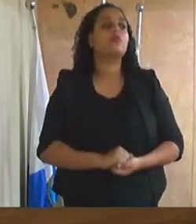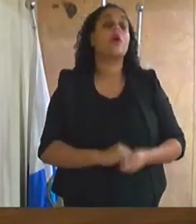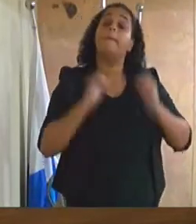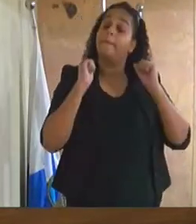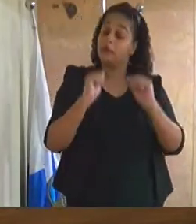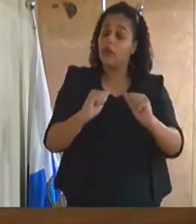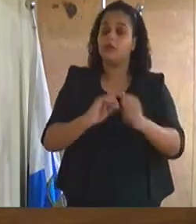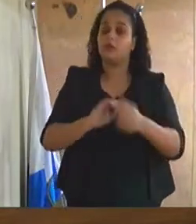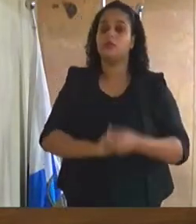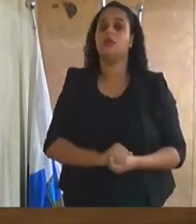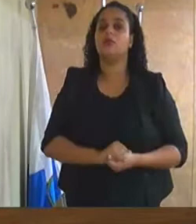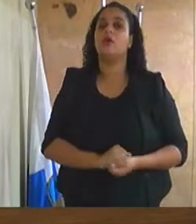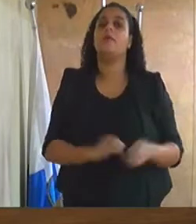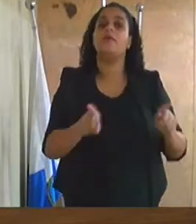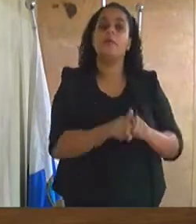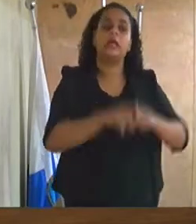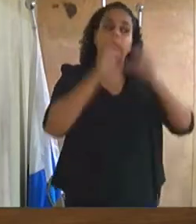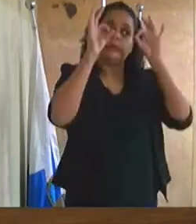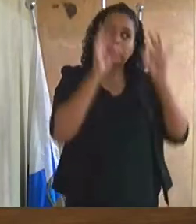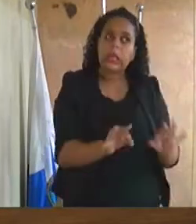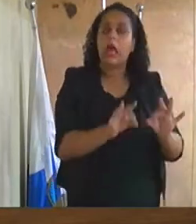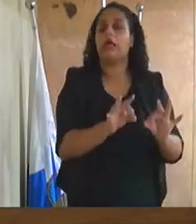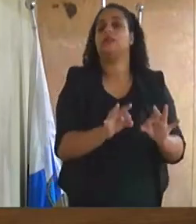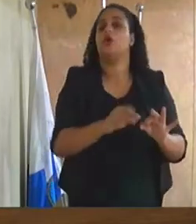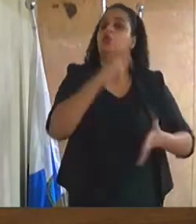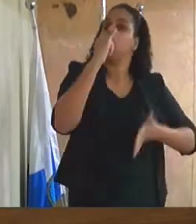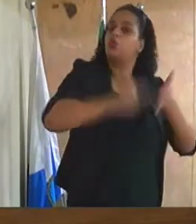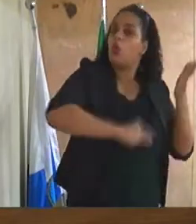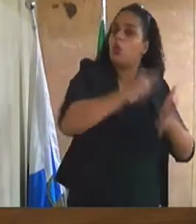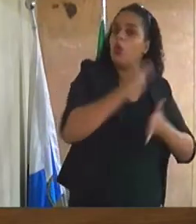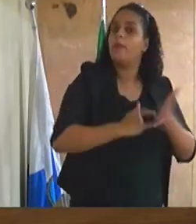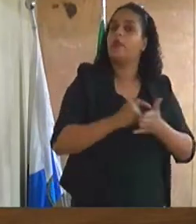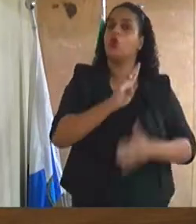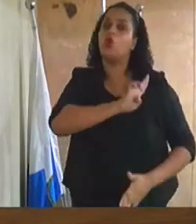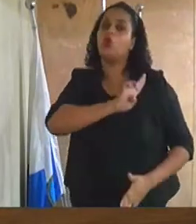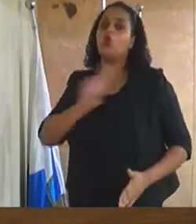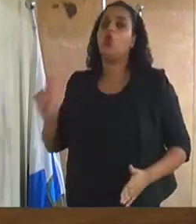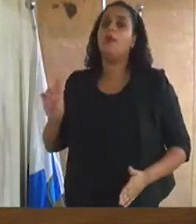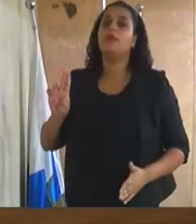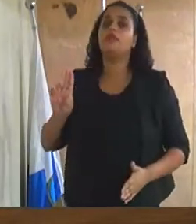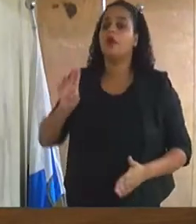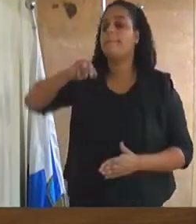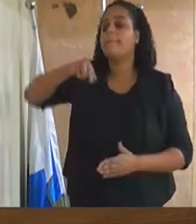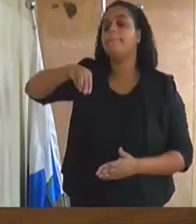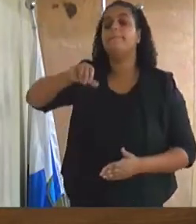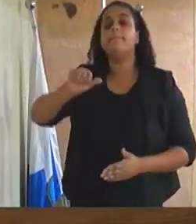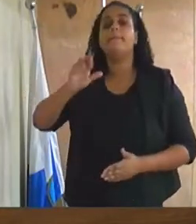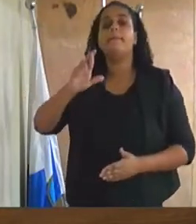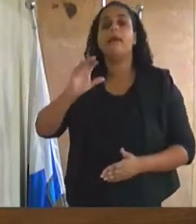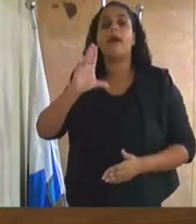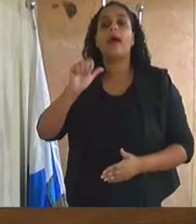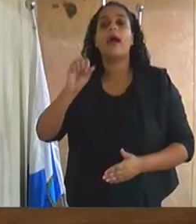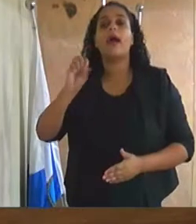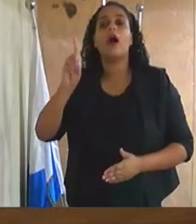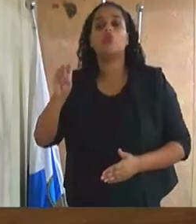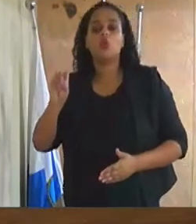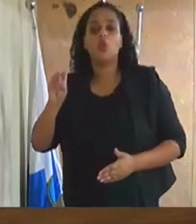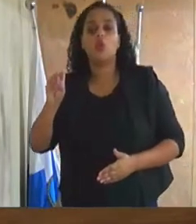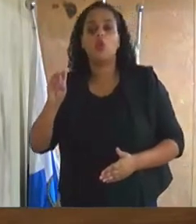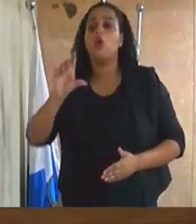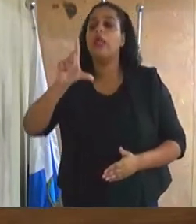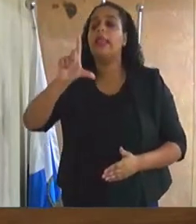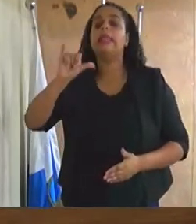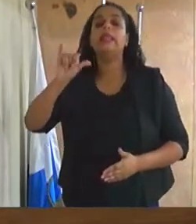legalizar aquela feira e colocar o nome de Mercado Livre. Eu que durante esses três anos